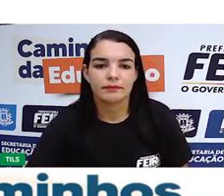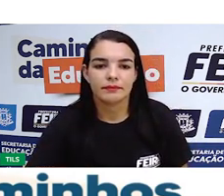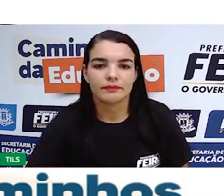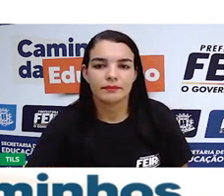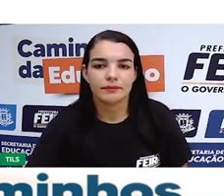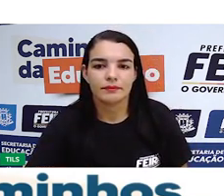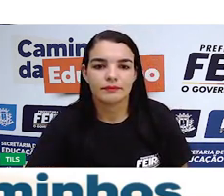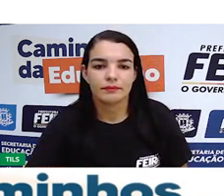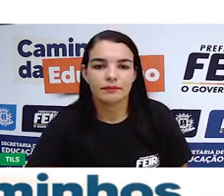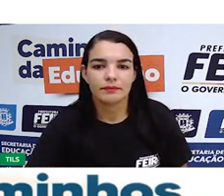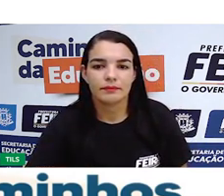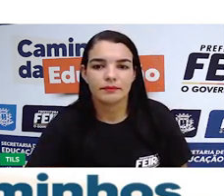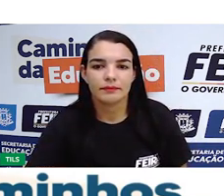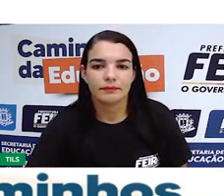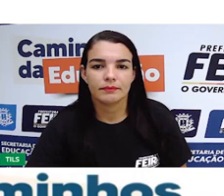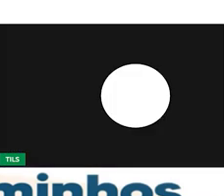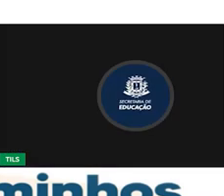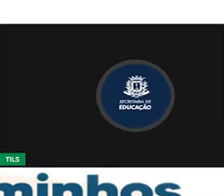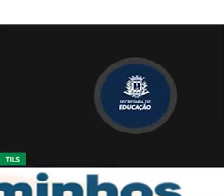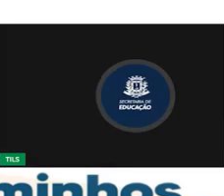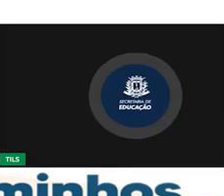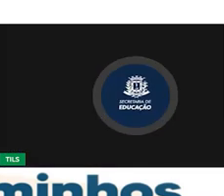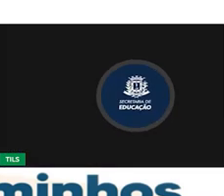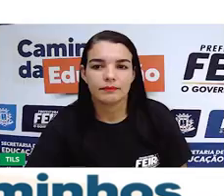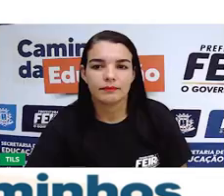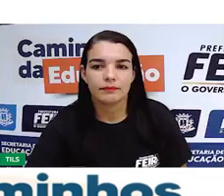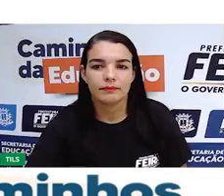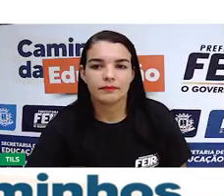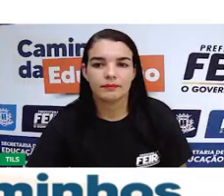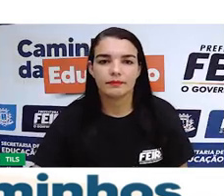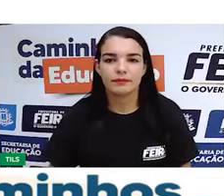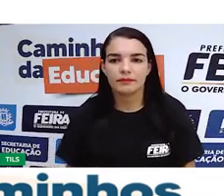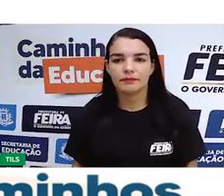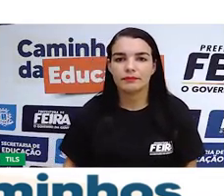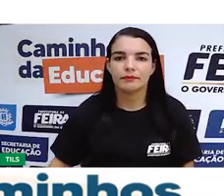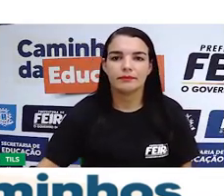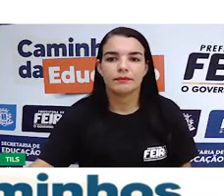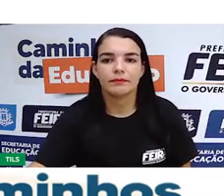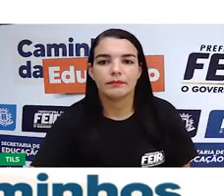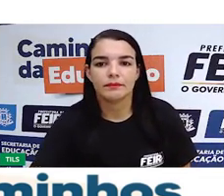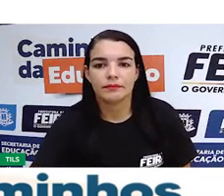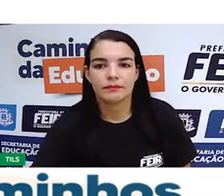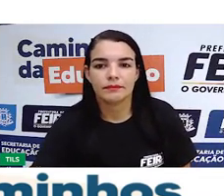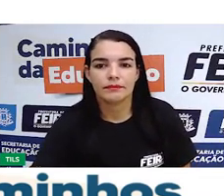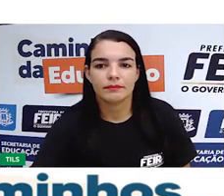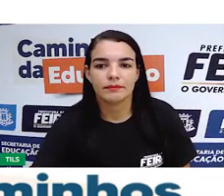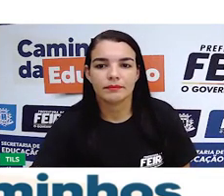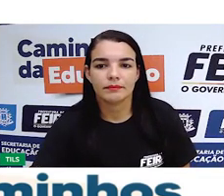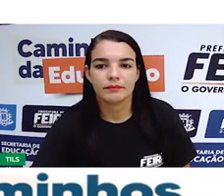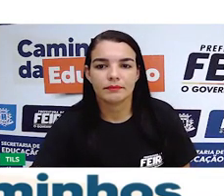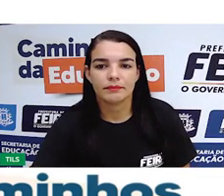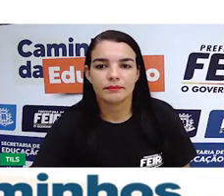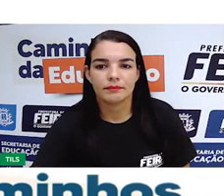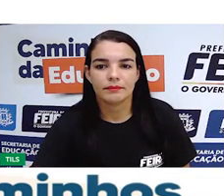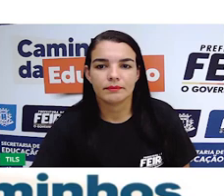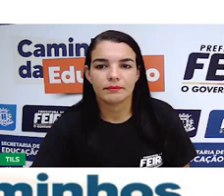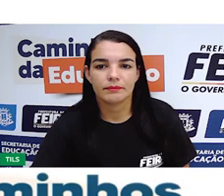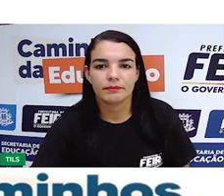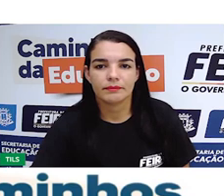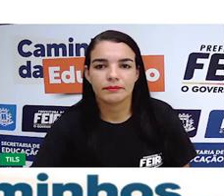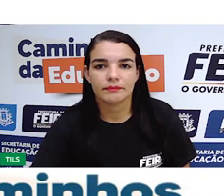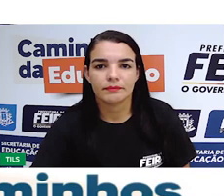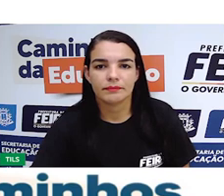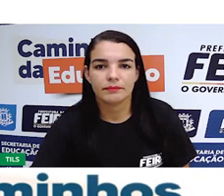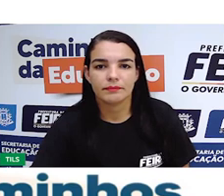Persephone, deusa da terra e da agricultura da mitologia grega, foi a única filha de Zeus e de Deméter. Na